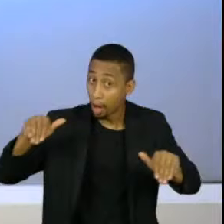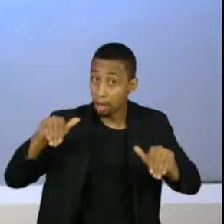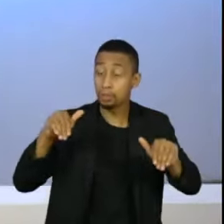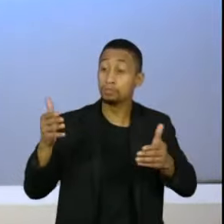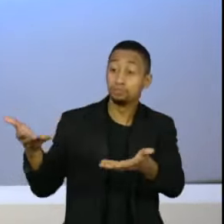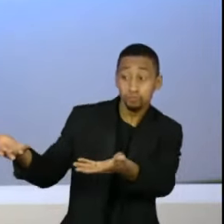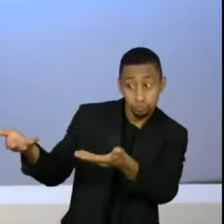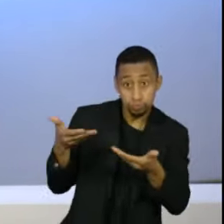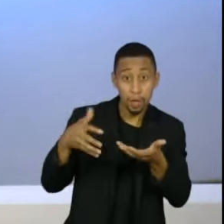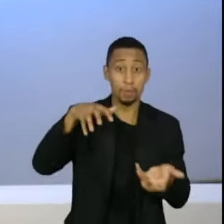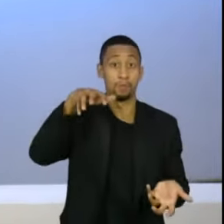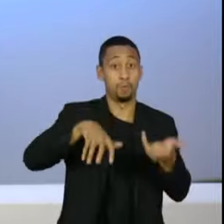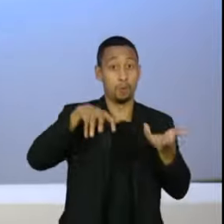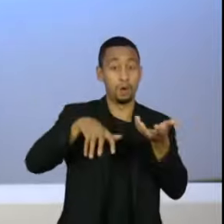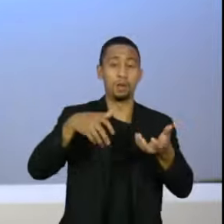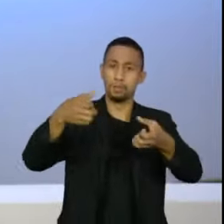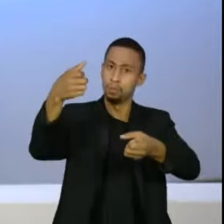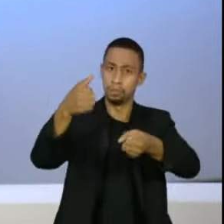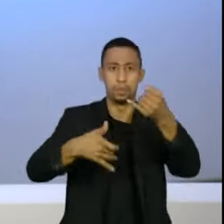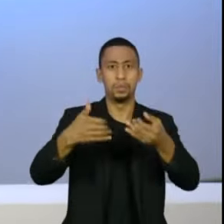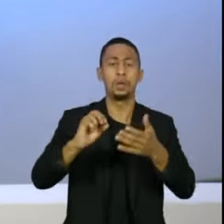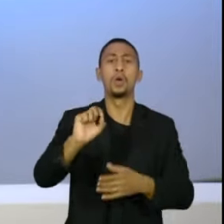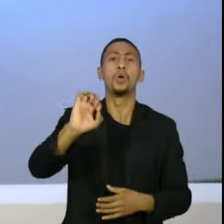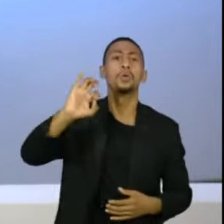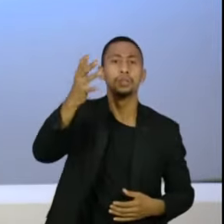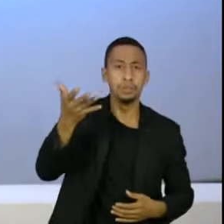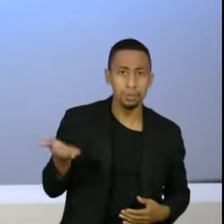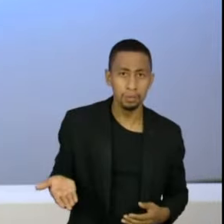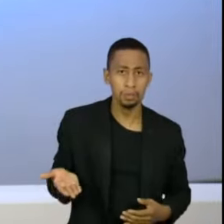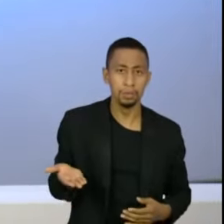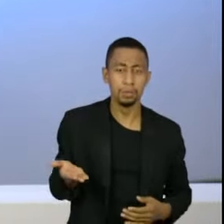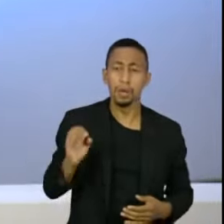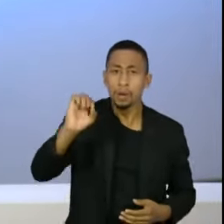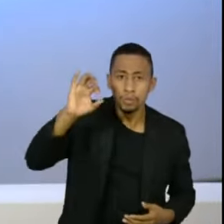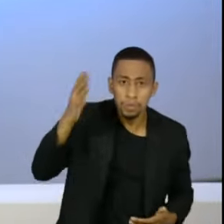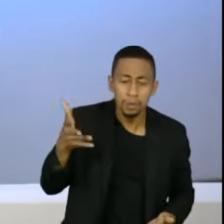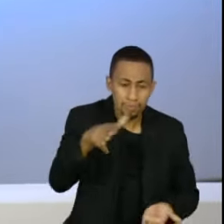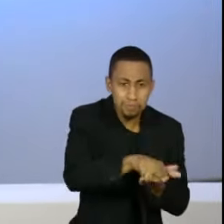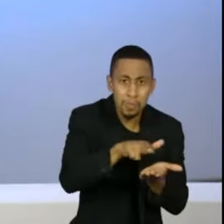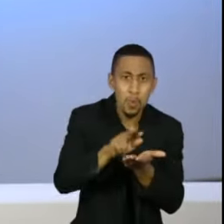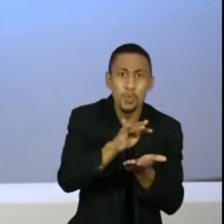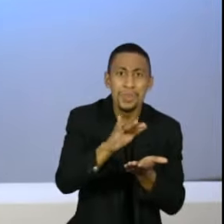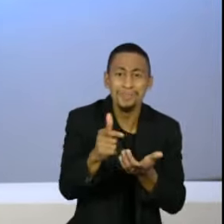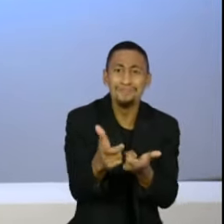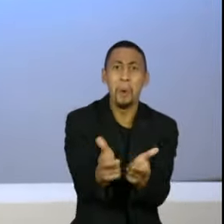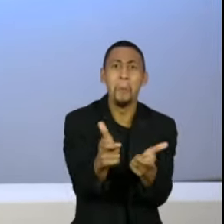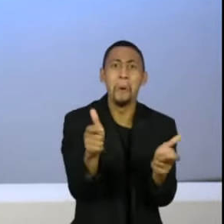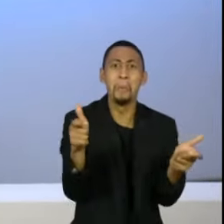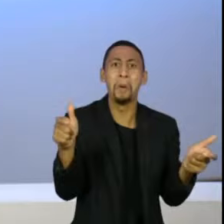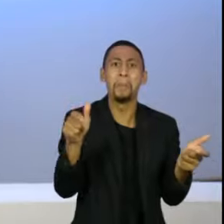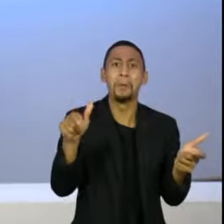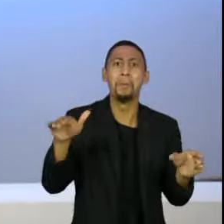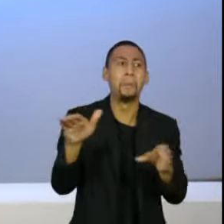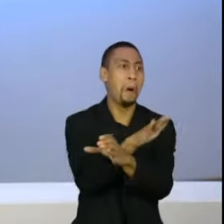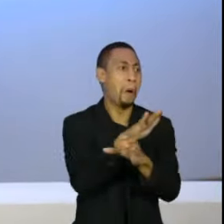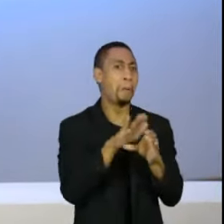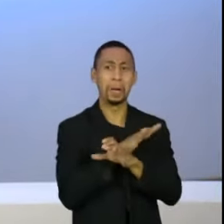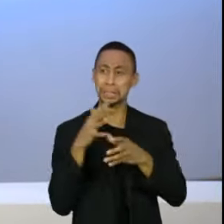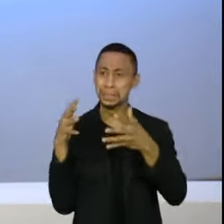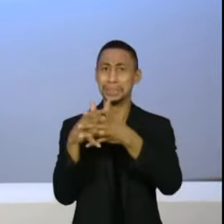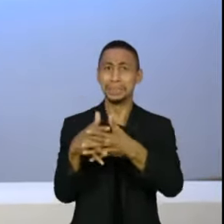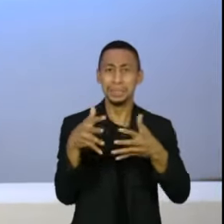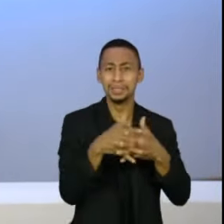explicações para a sociedade. Essa é uma função do Parlamento. Então, eu pergunto, por que a gente não chama...